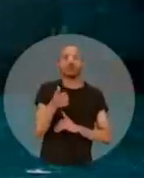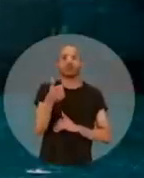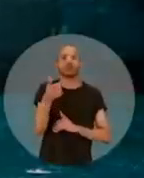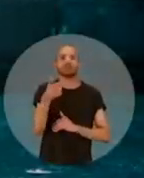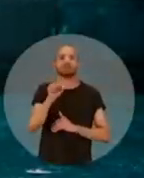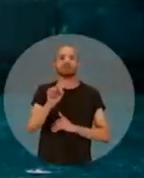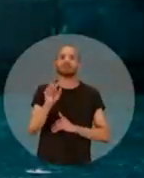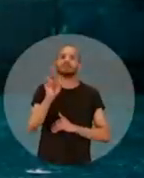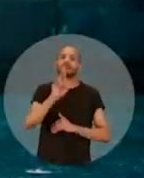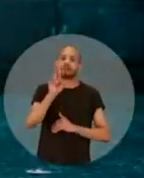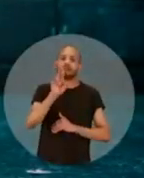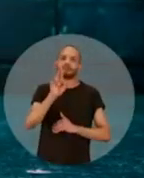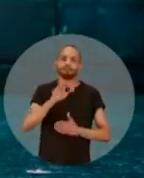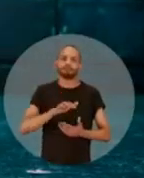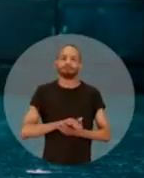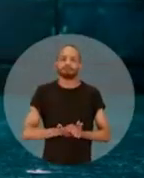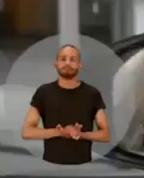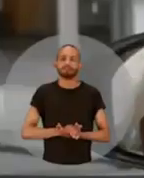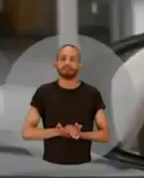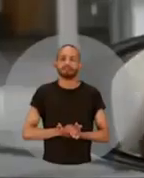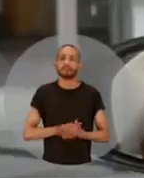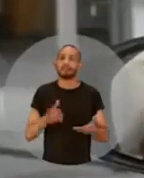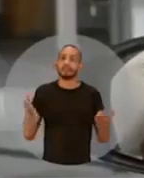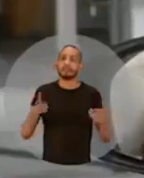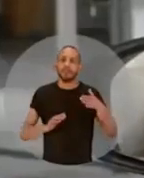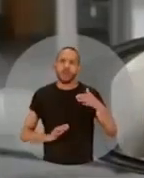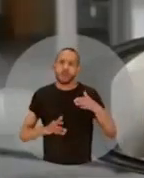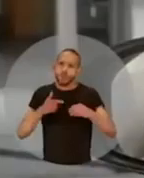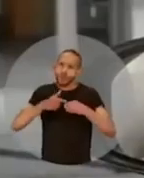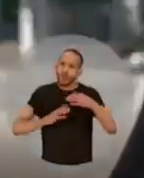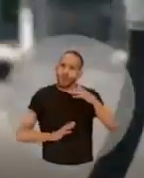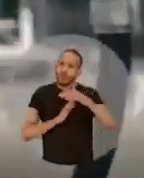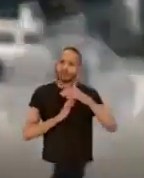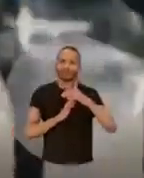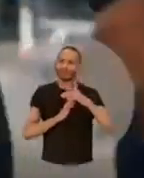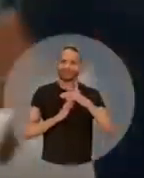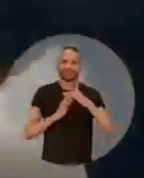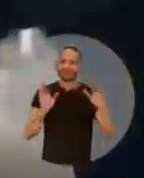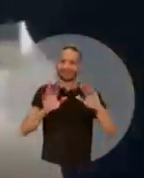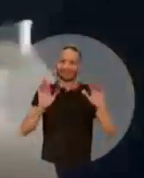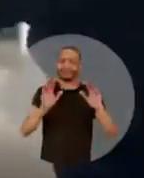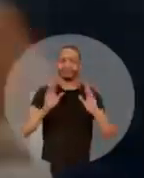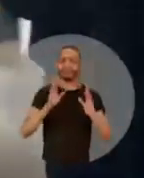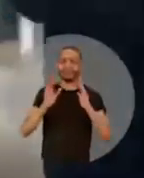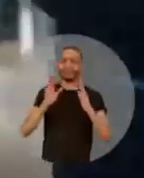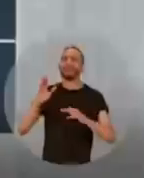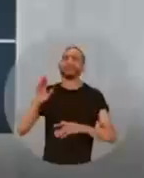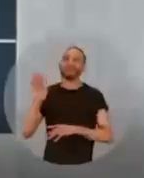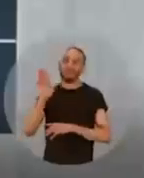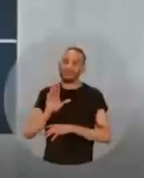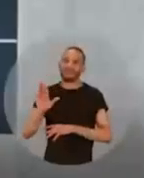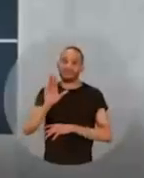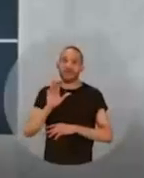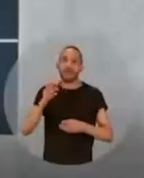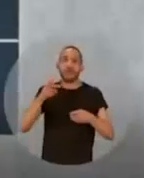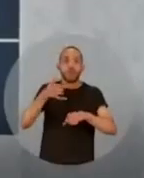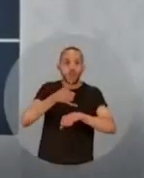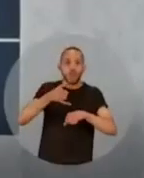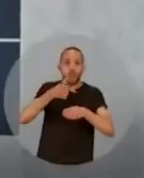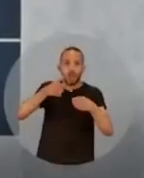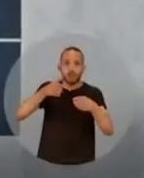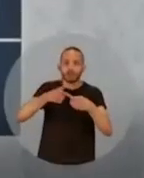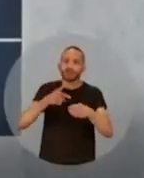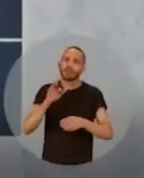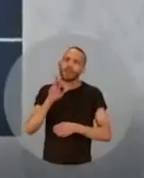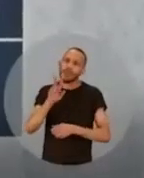quase 120 reais. Completa, senhor. Completar era no tempo do Lula. O litro do diesel era,